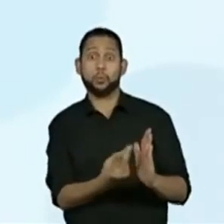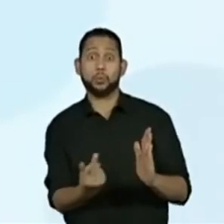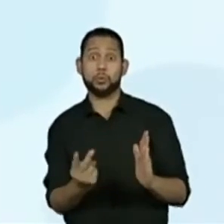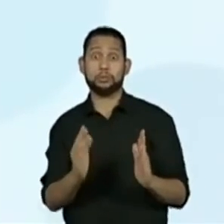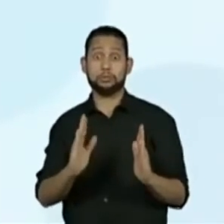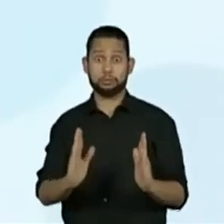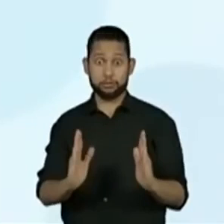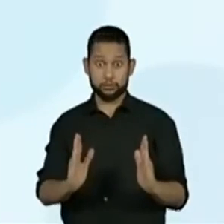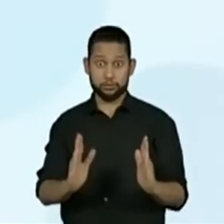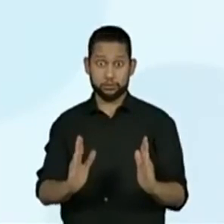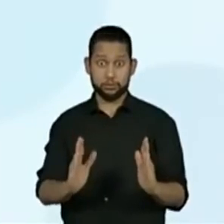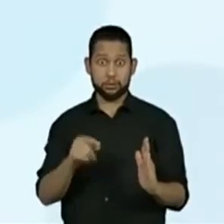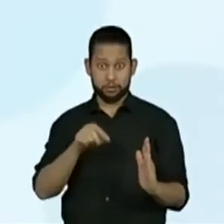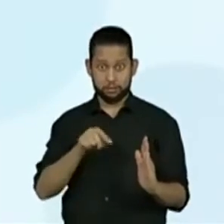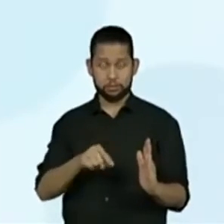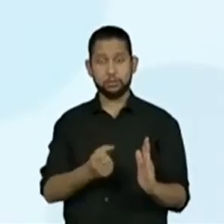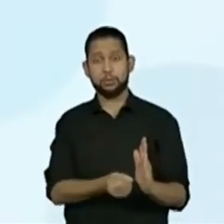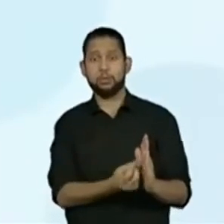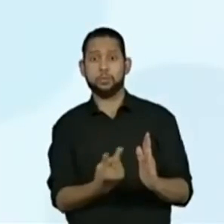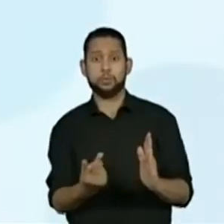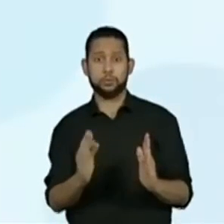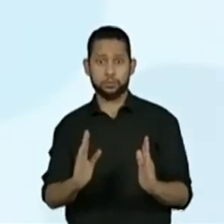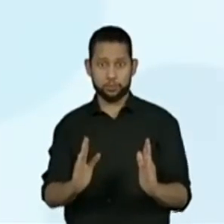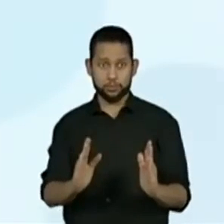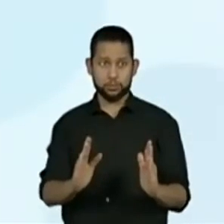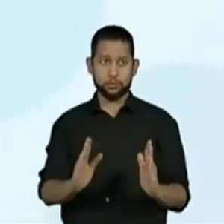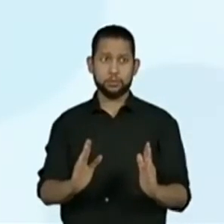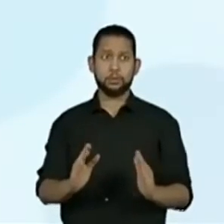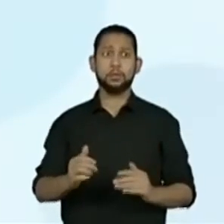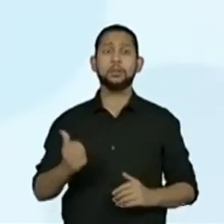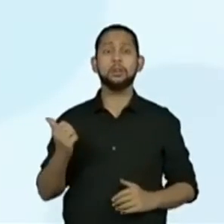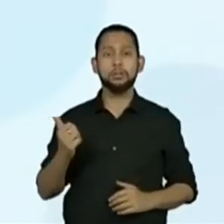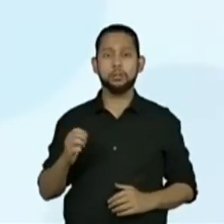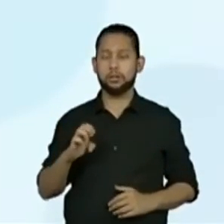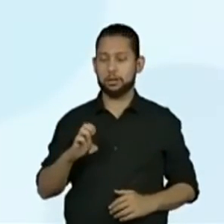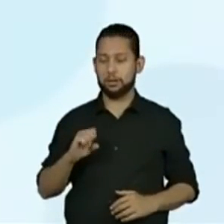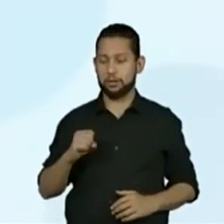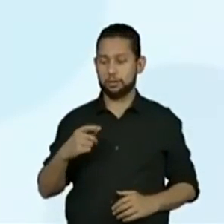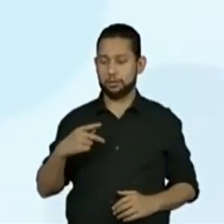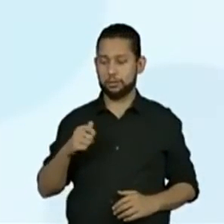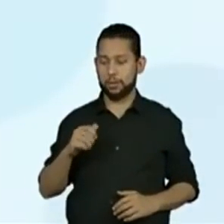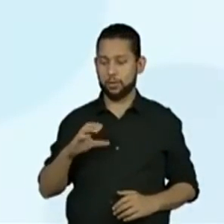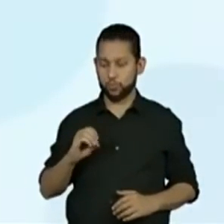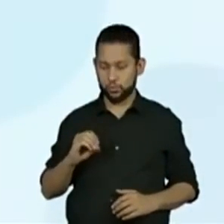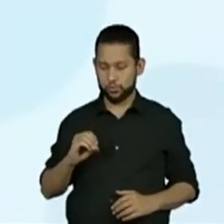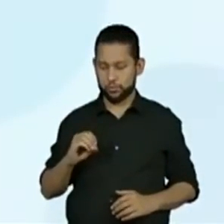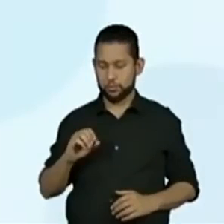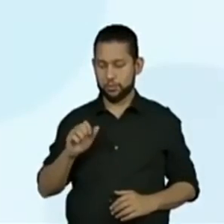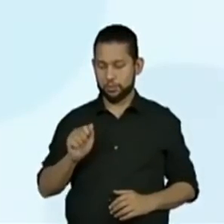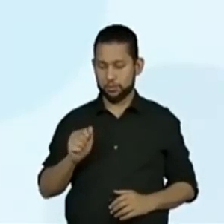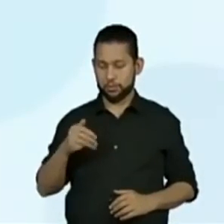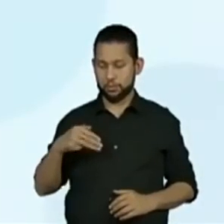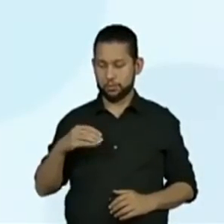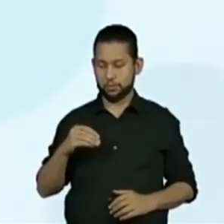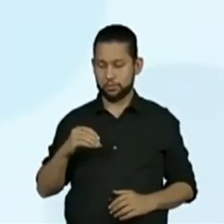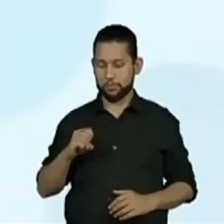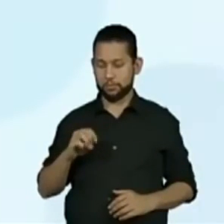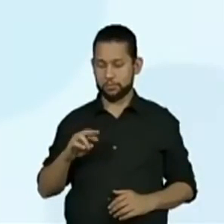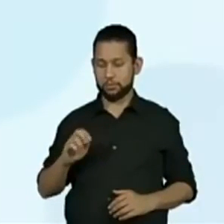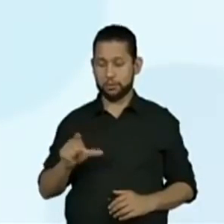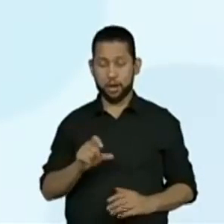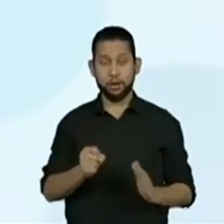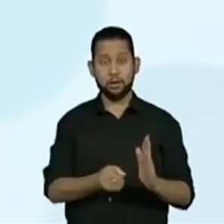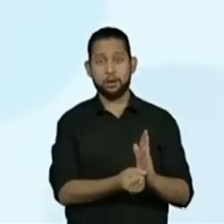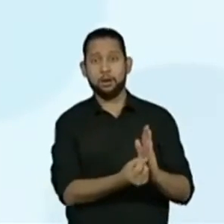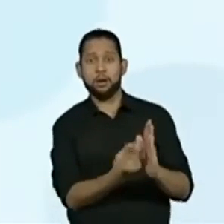experimento específico... Vamos lá. O espaço amostral